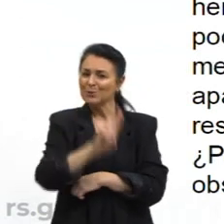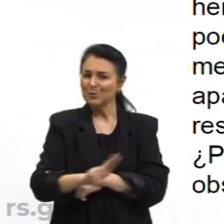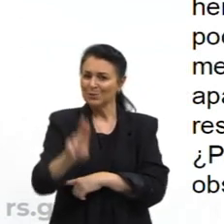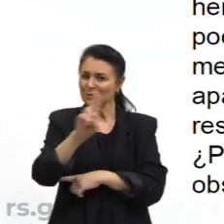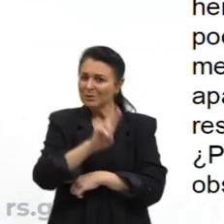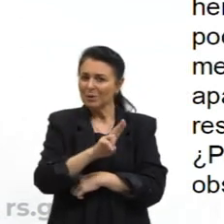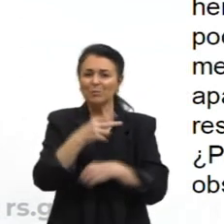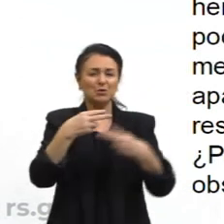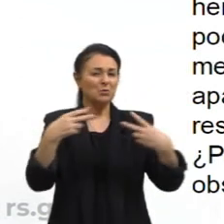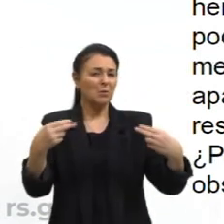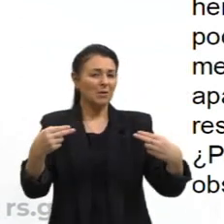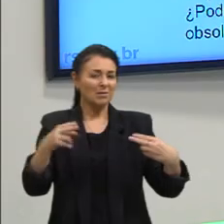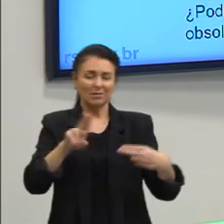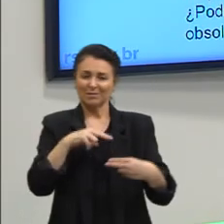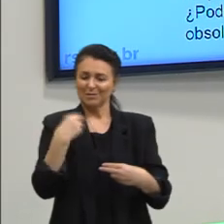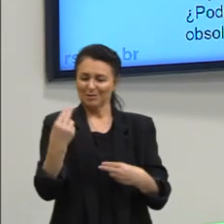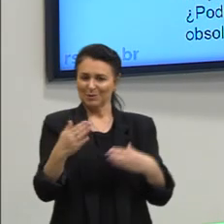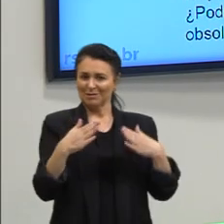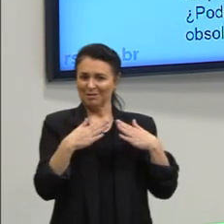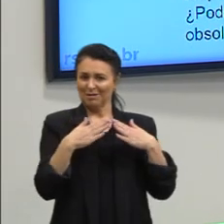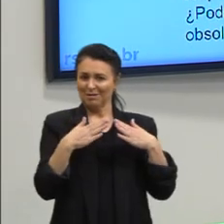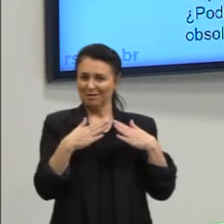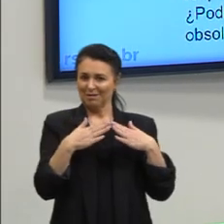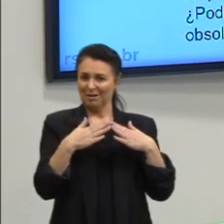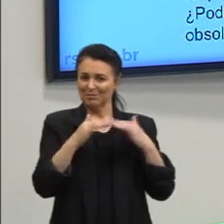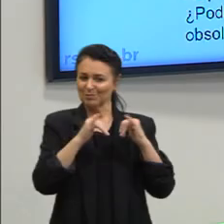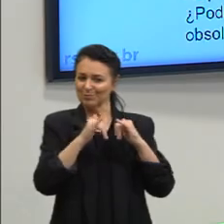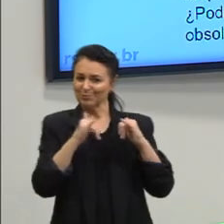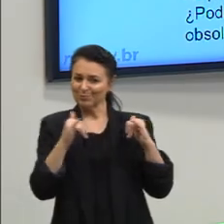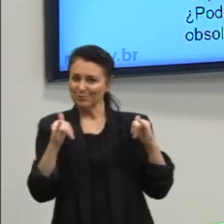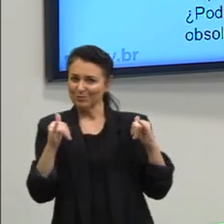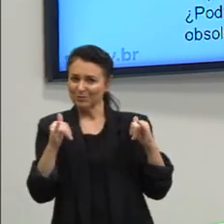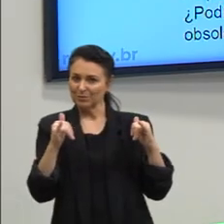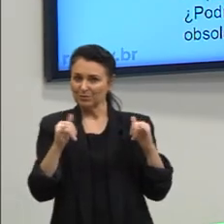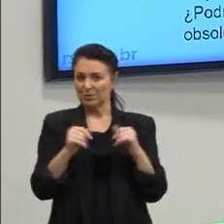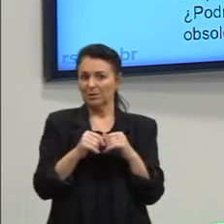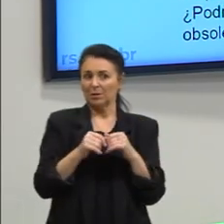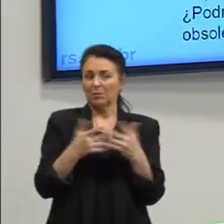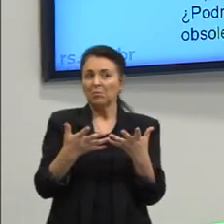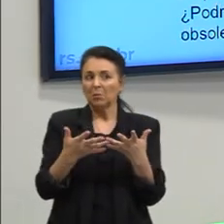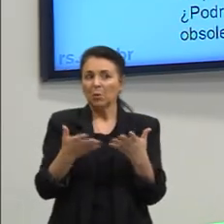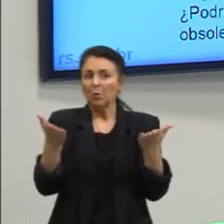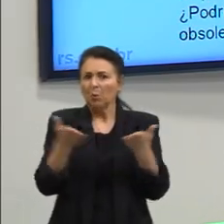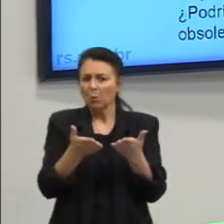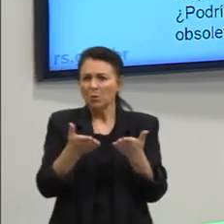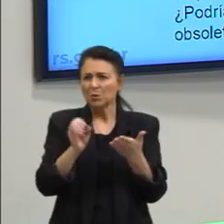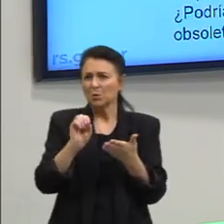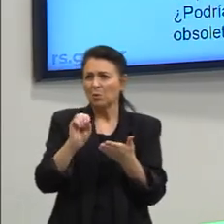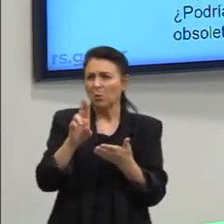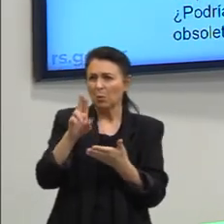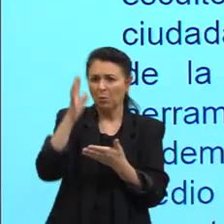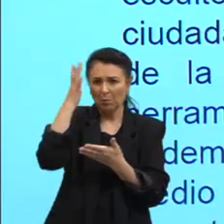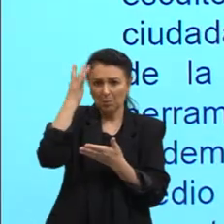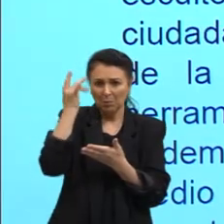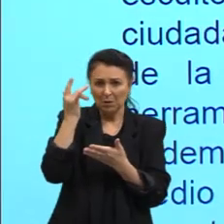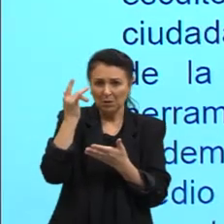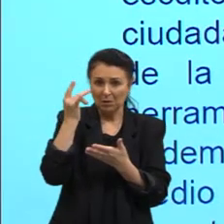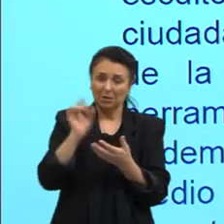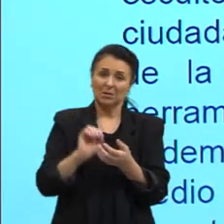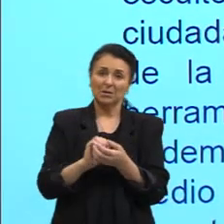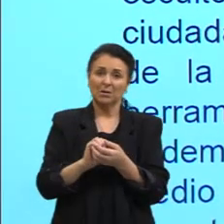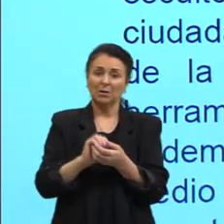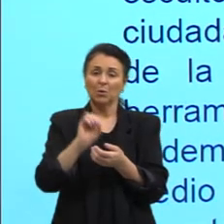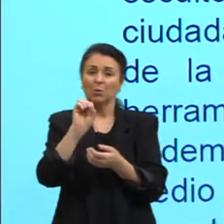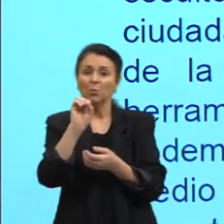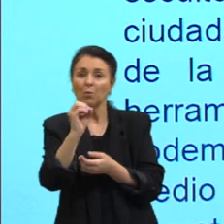elétricos Que tarde ou temprano Esse O também é uma conjunção E ela